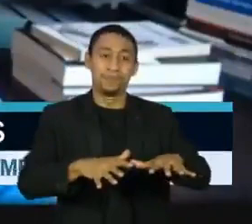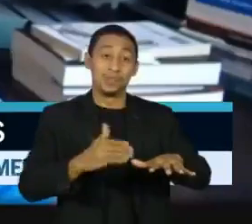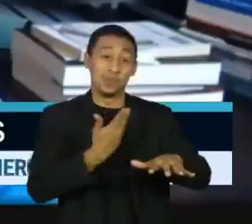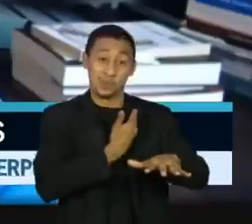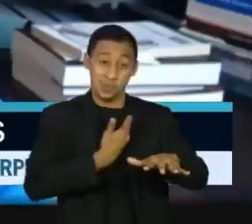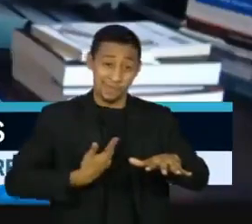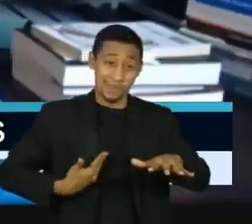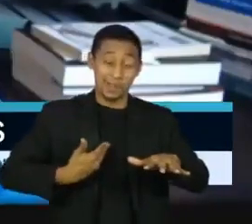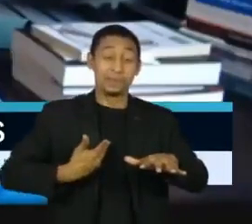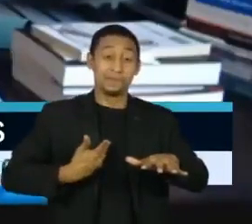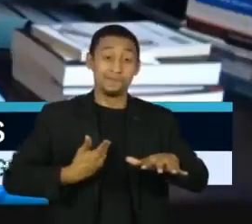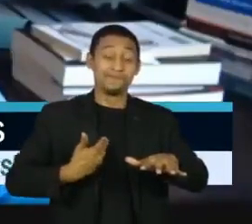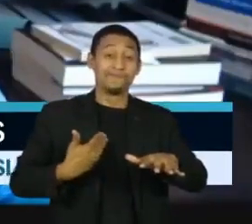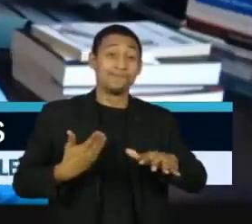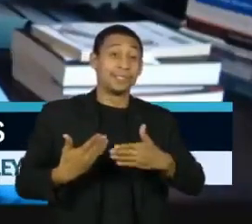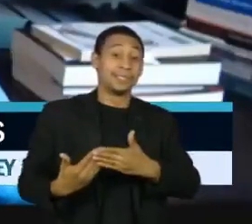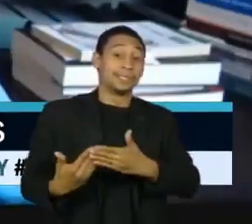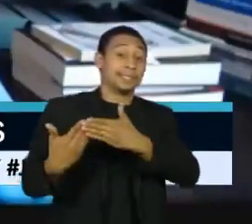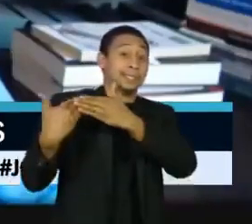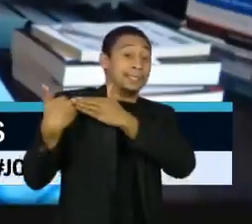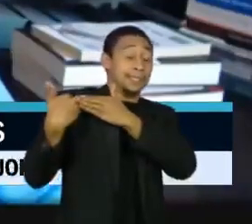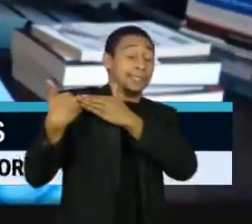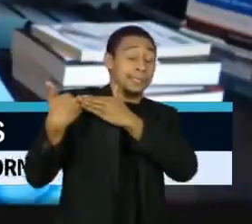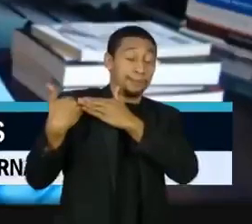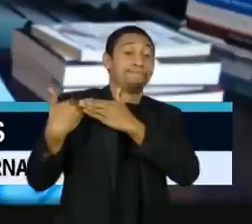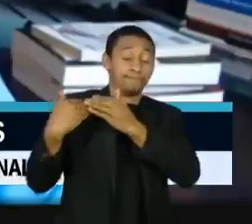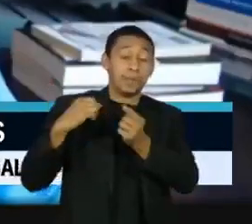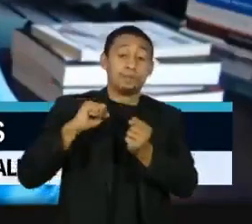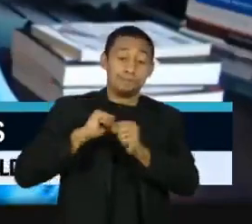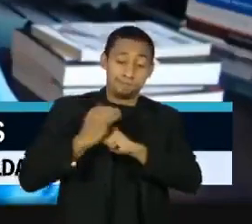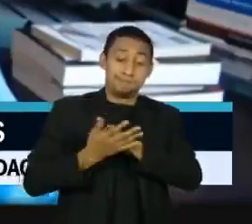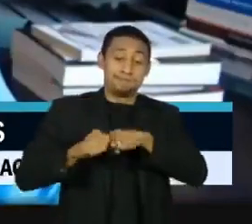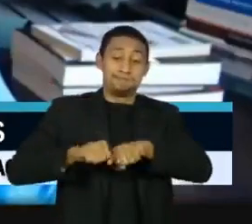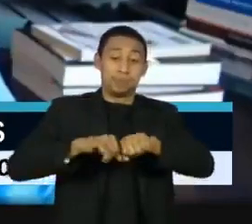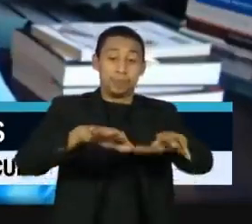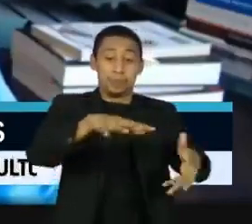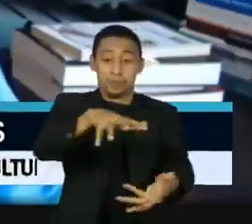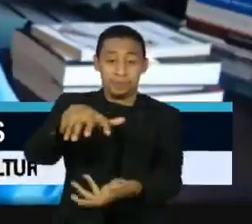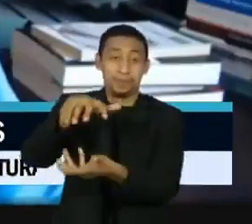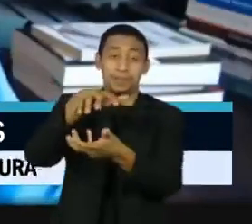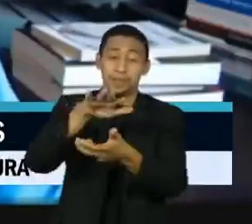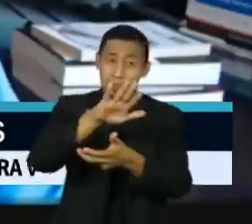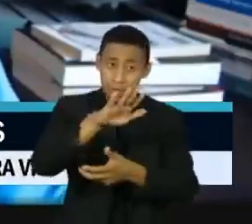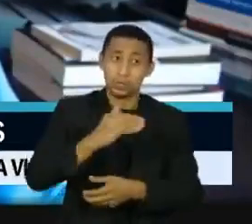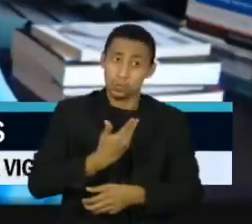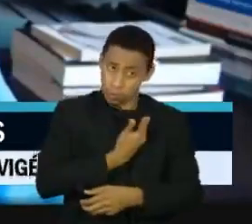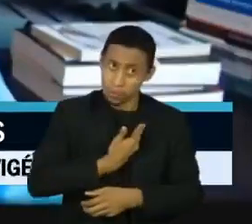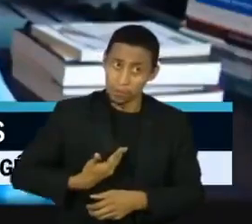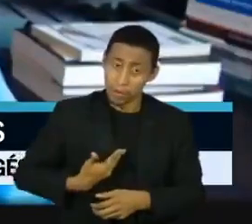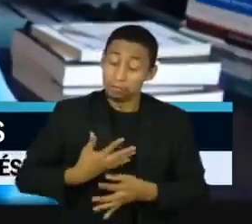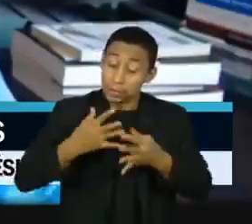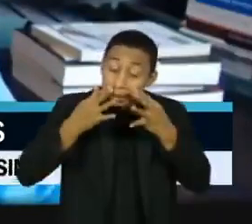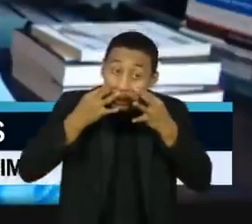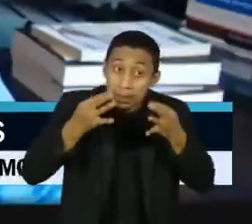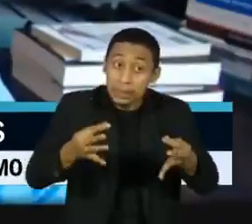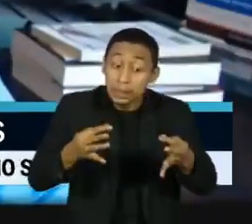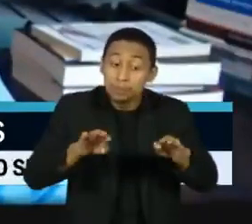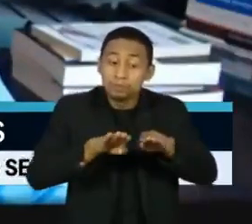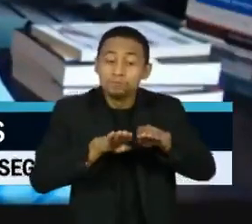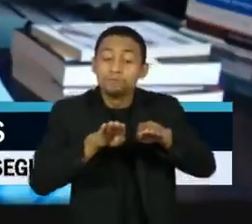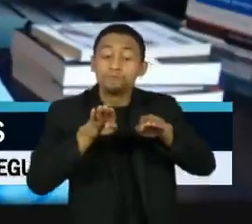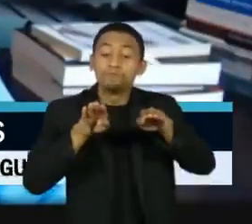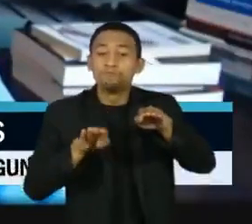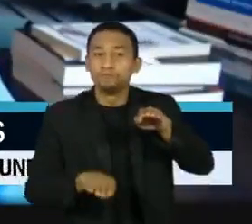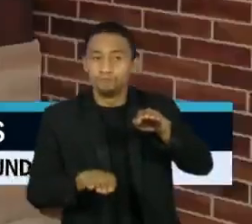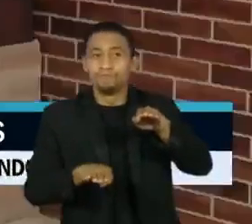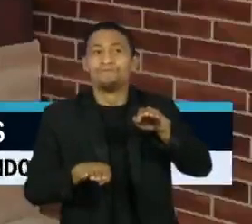uma pandemia que alcança o mundo todo, mas no nosso caso, o governo tem que prestar atenção por causa das desigualdades sociais que